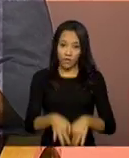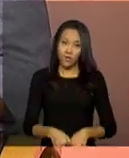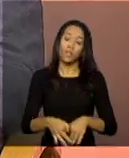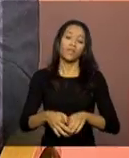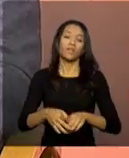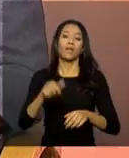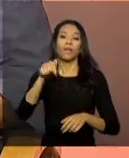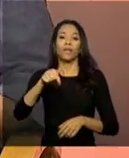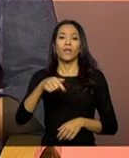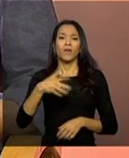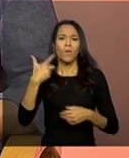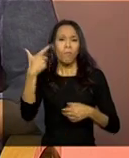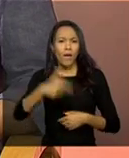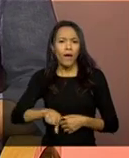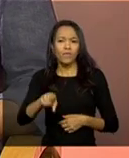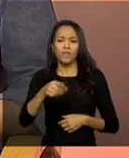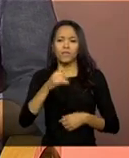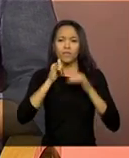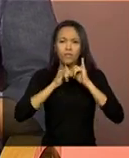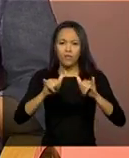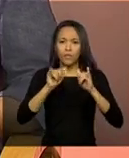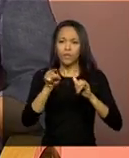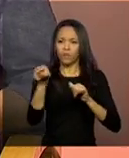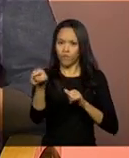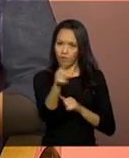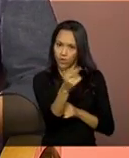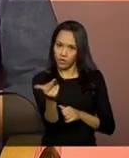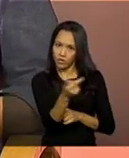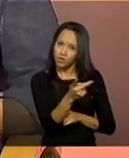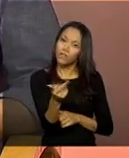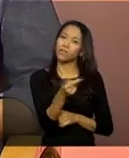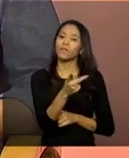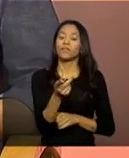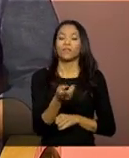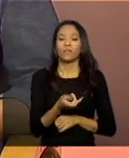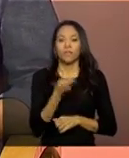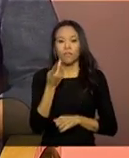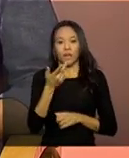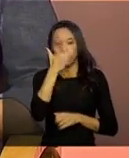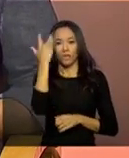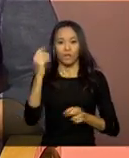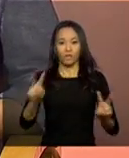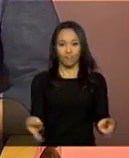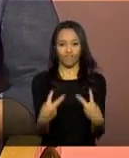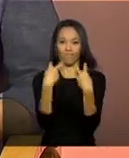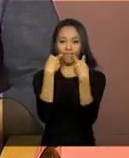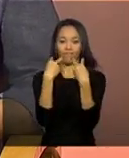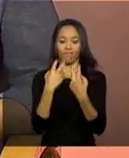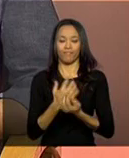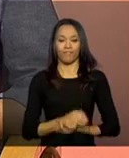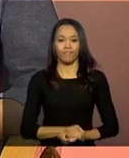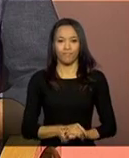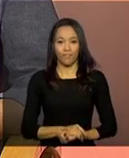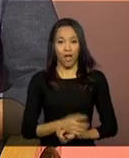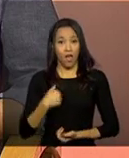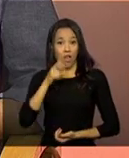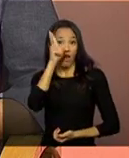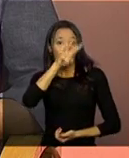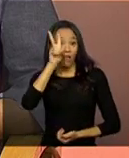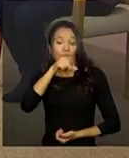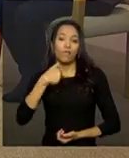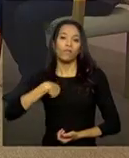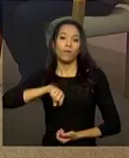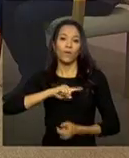vocês reforçassem algumas questões aí para os telespectadores. Lembro que o nosso prontuário, esse